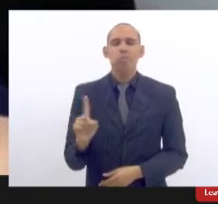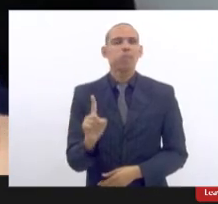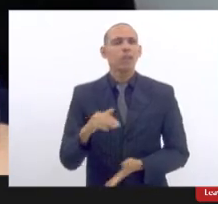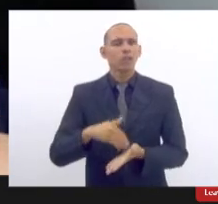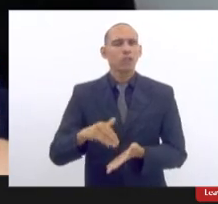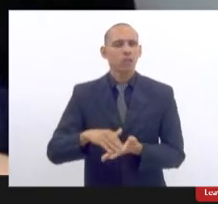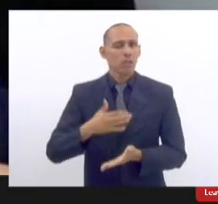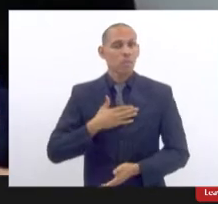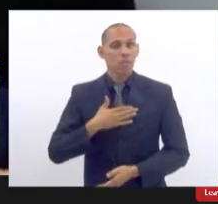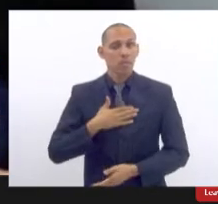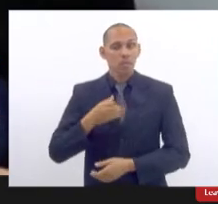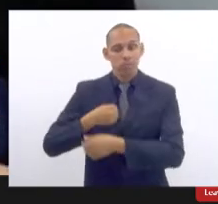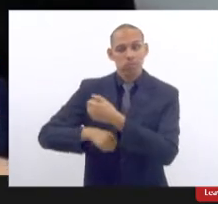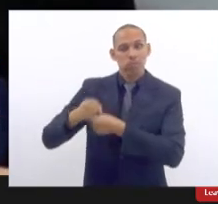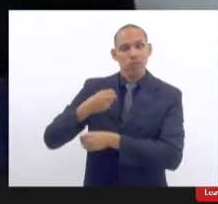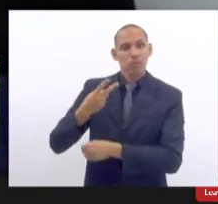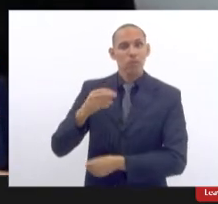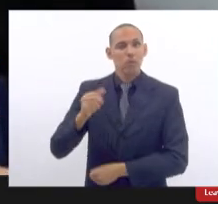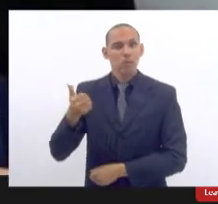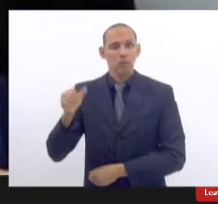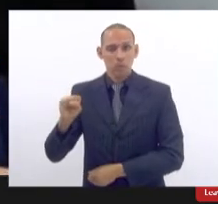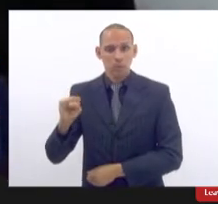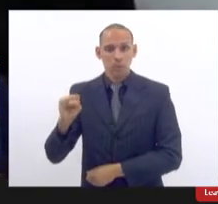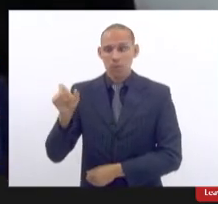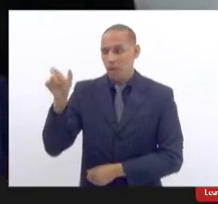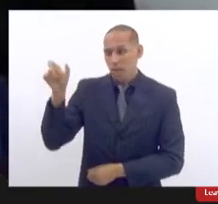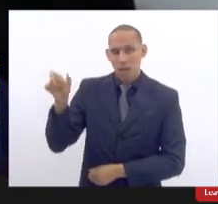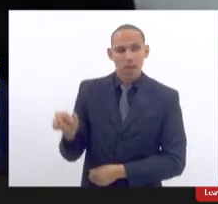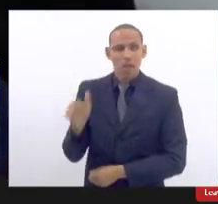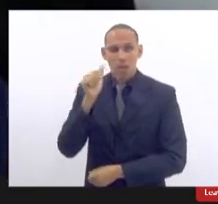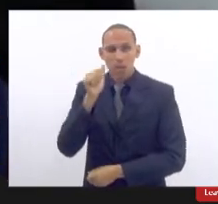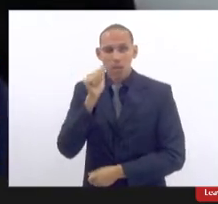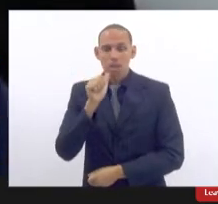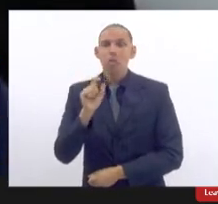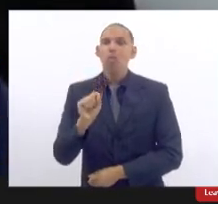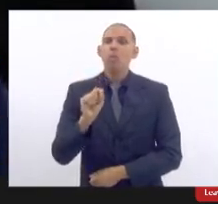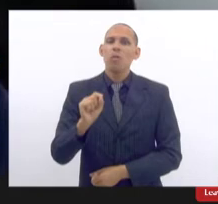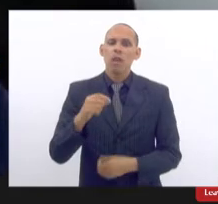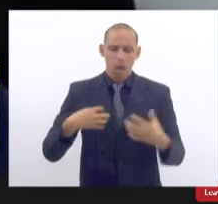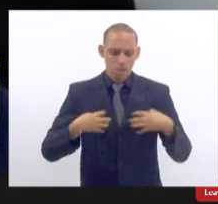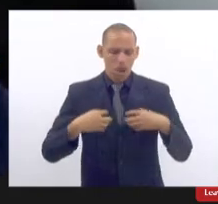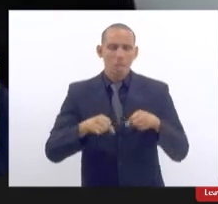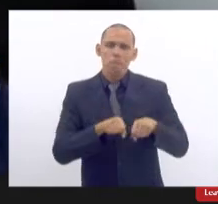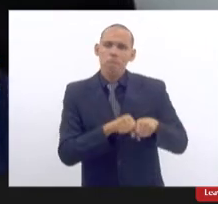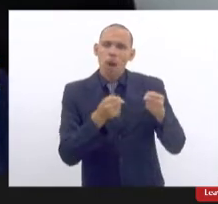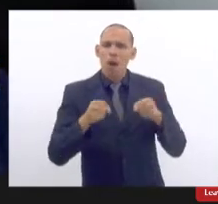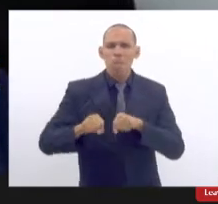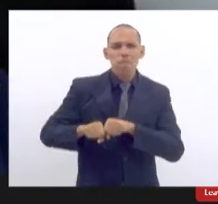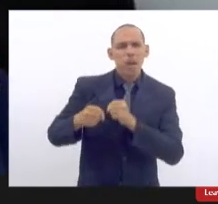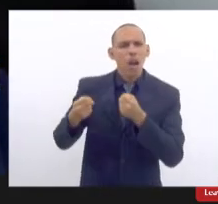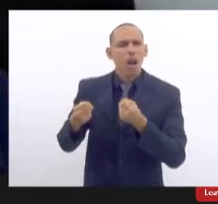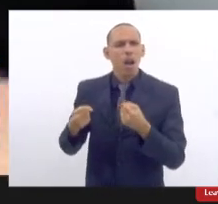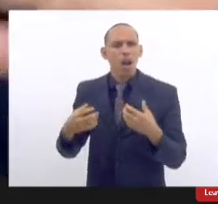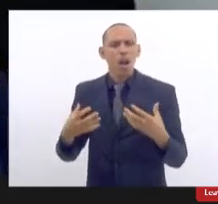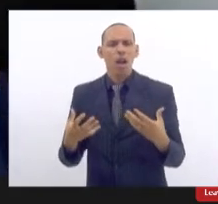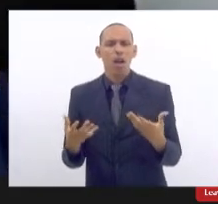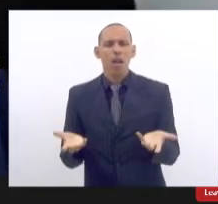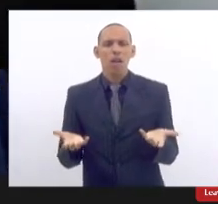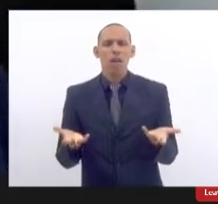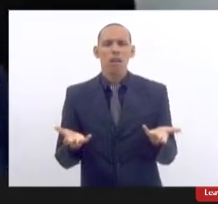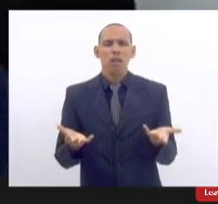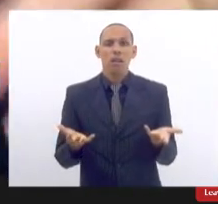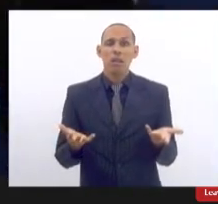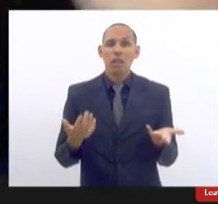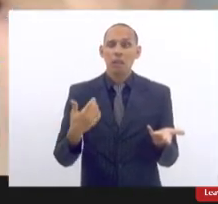lá em 2018 que foi sobre um diagnóstico de ruptura da prótese de silicone então eu também